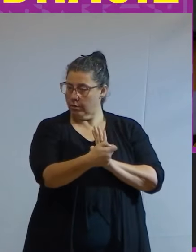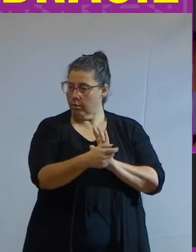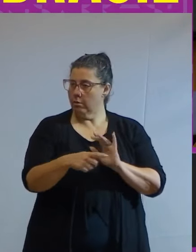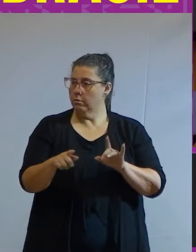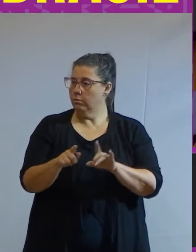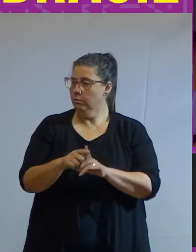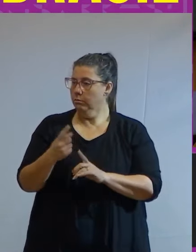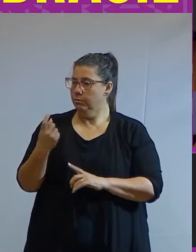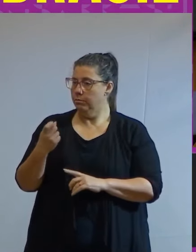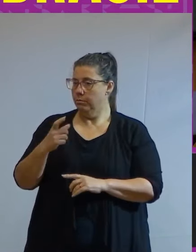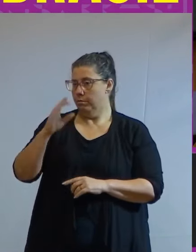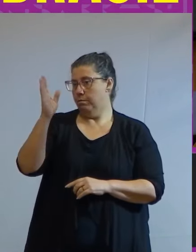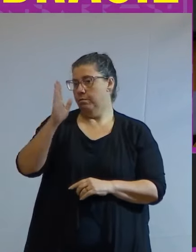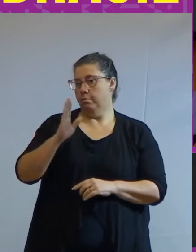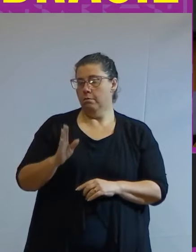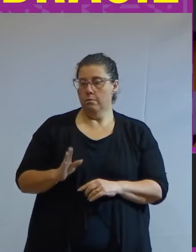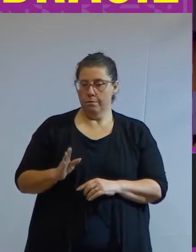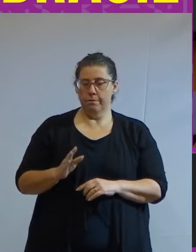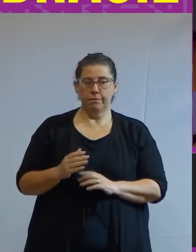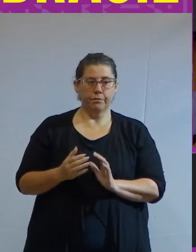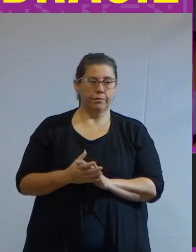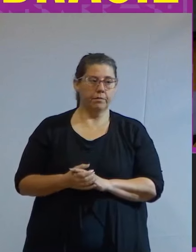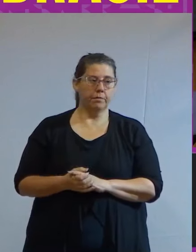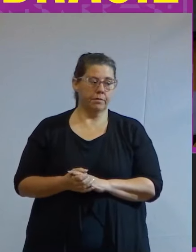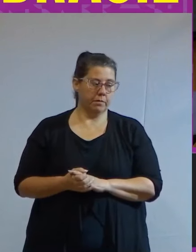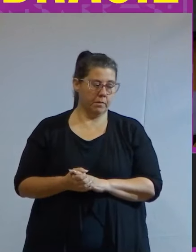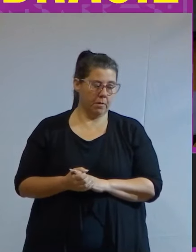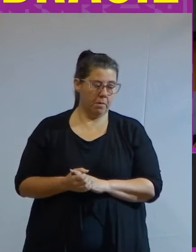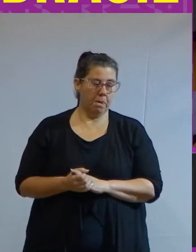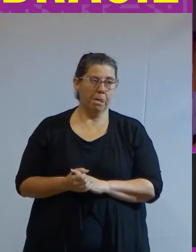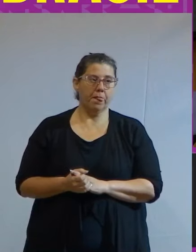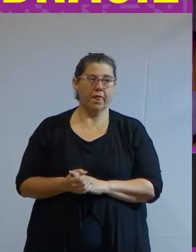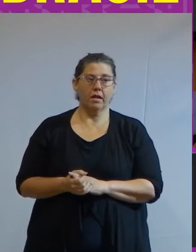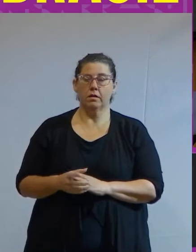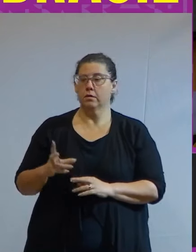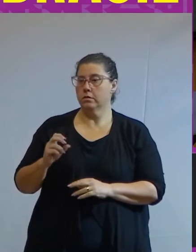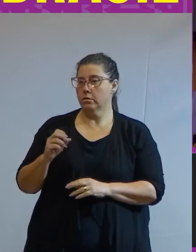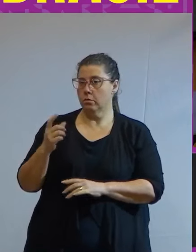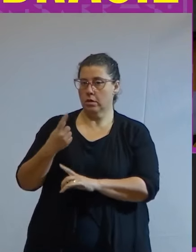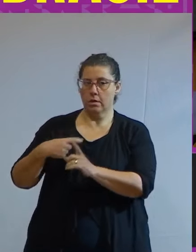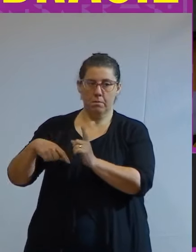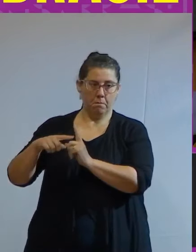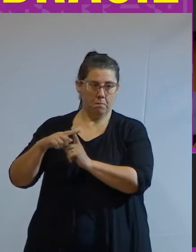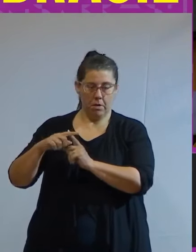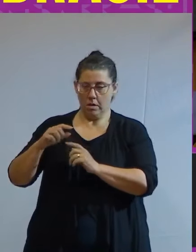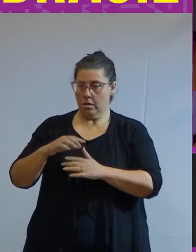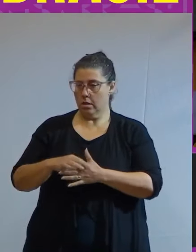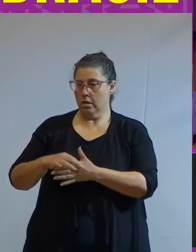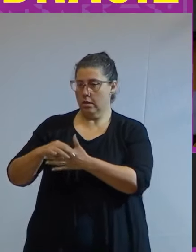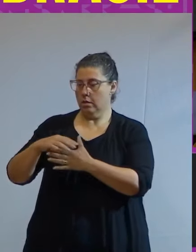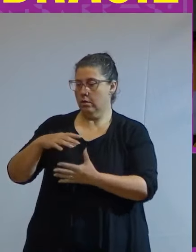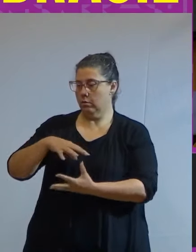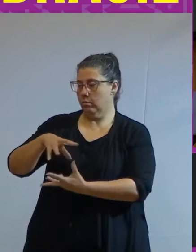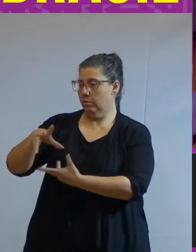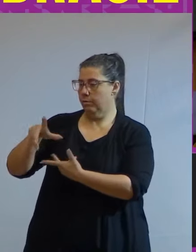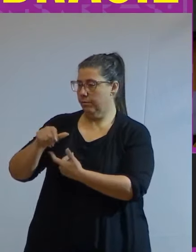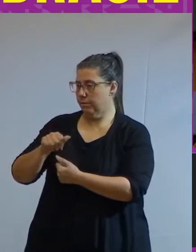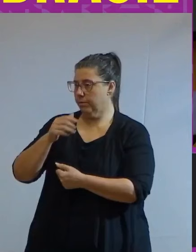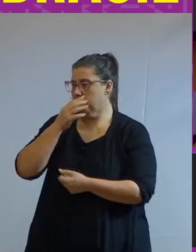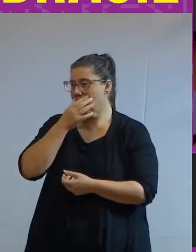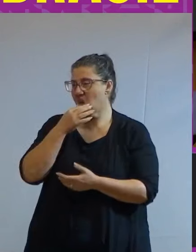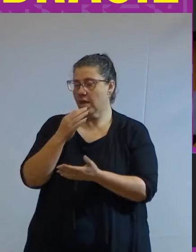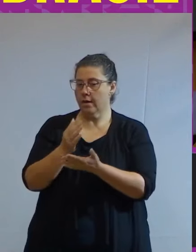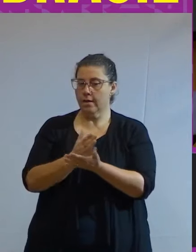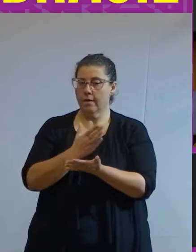se tornou a brasileira a ocupar uma posição no ranking das 50 maiores lideranças do mundo da revista